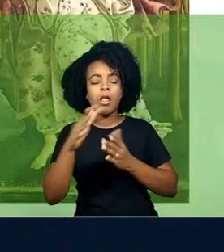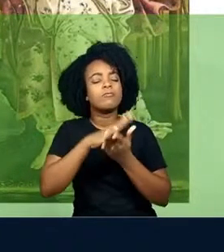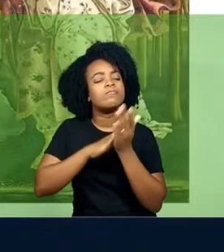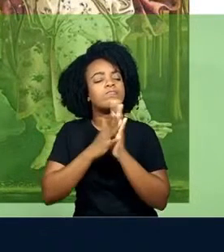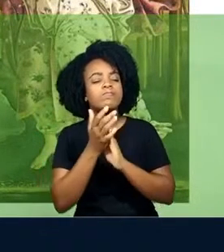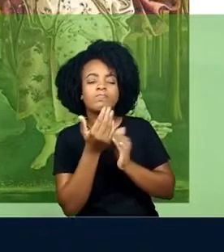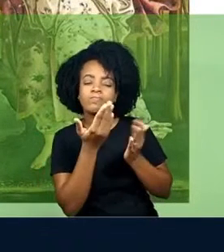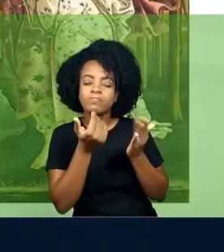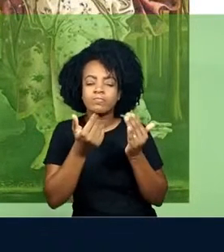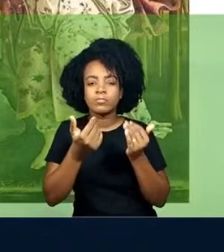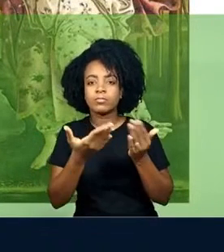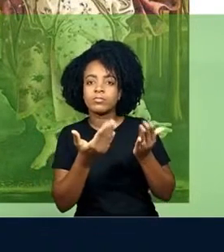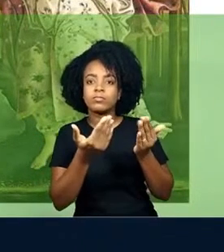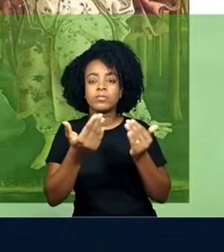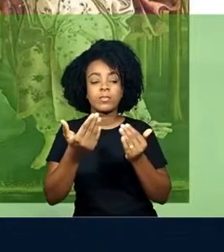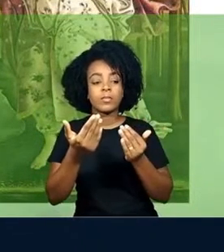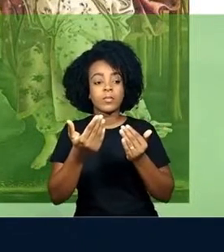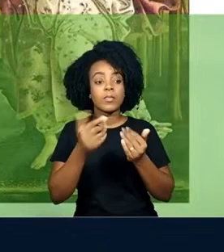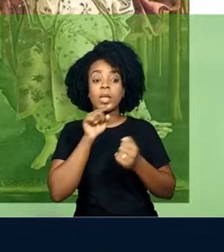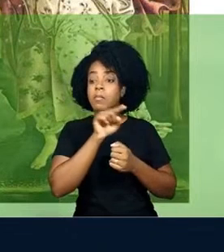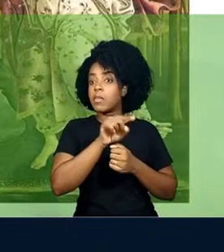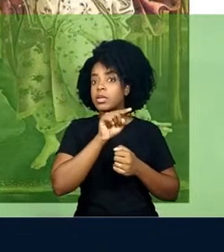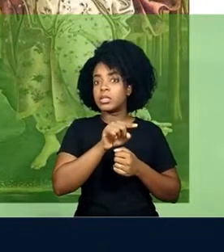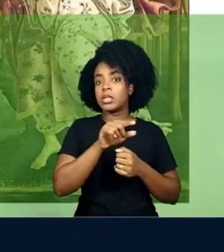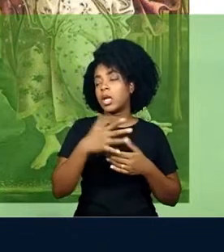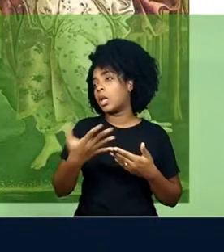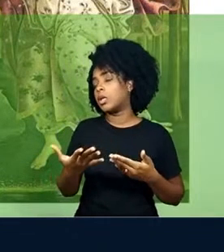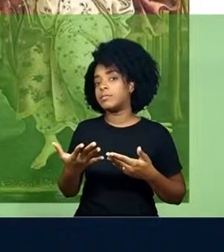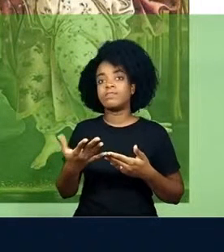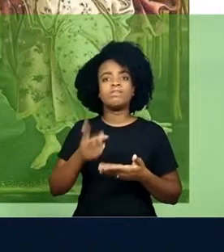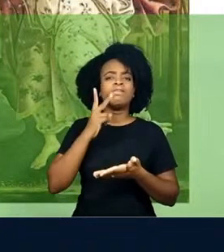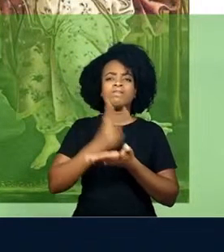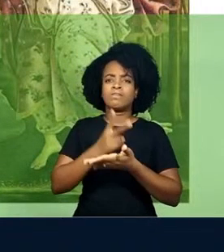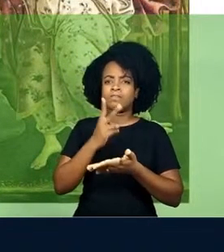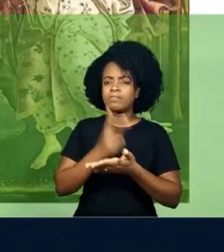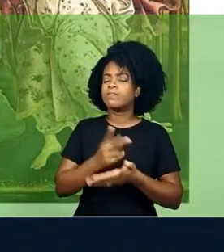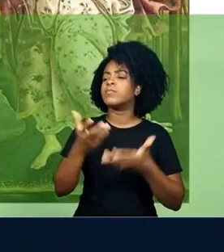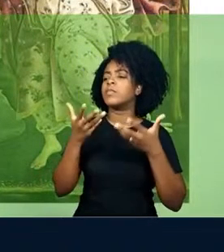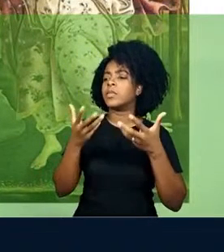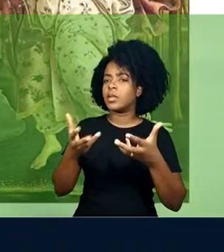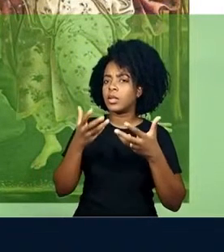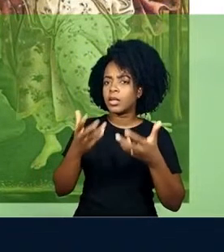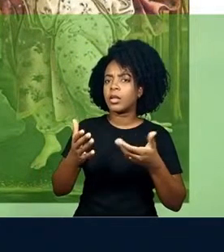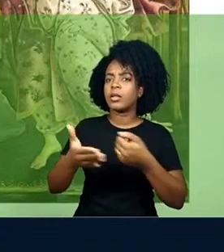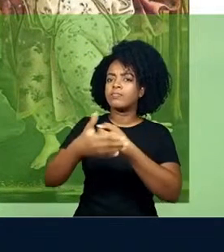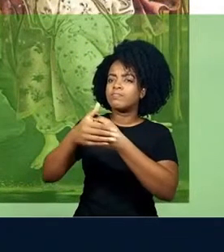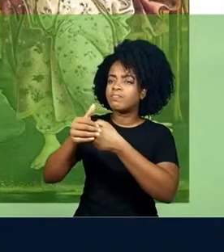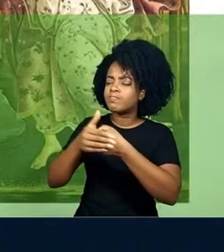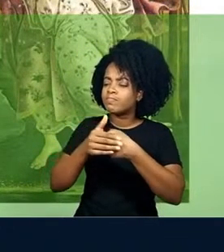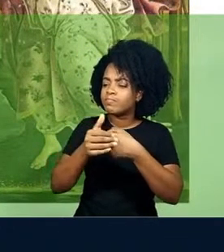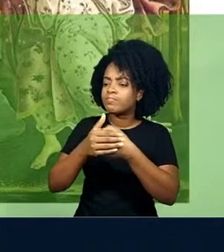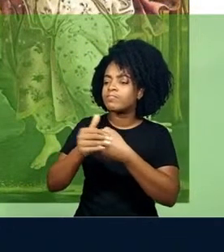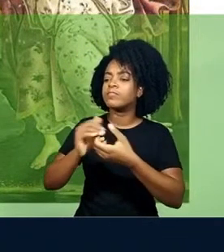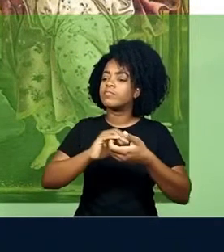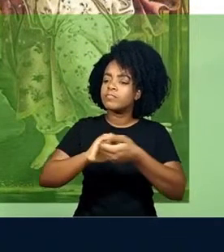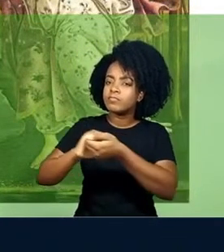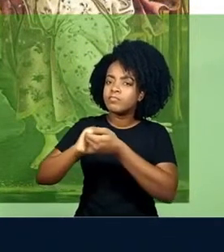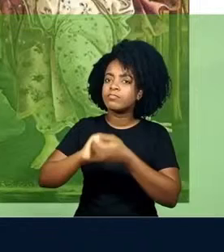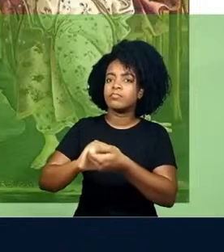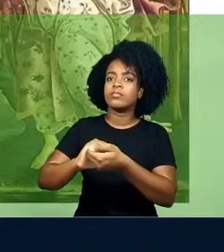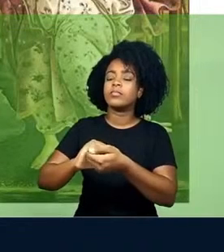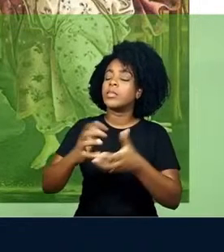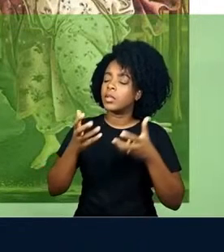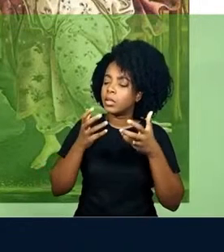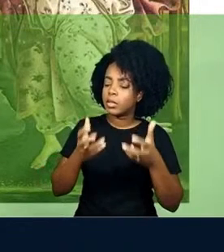utilizar para seduzi-lo. Mesmo assim, Caleb insiste em seu relacionamento afetivo, é